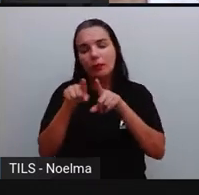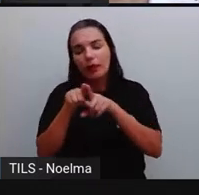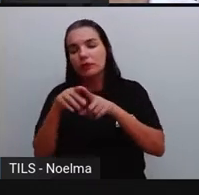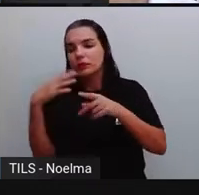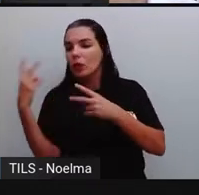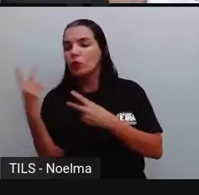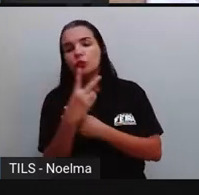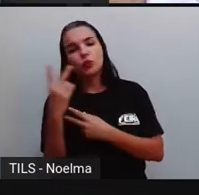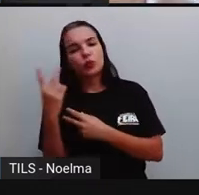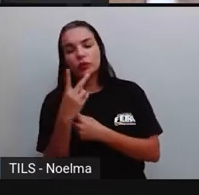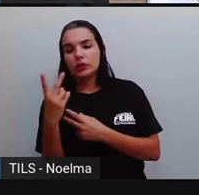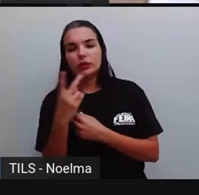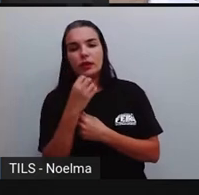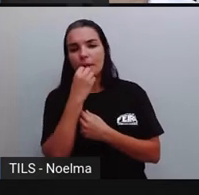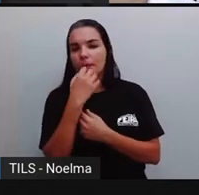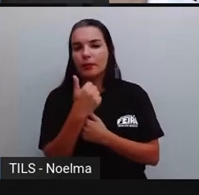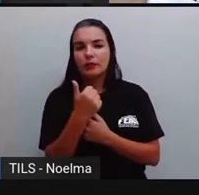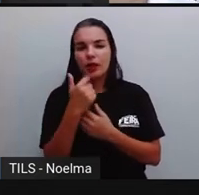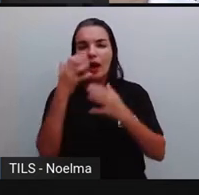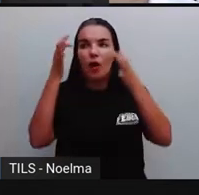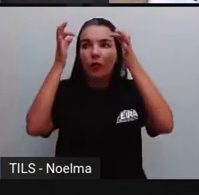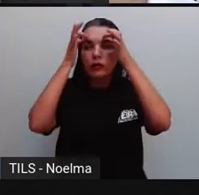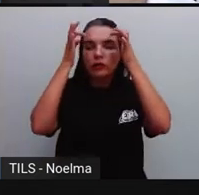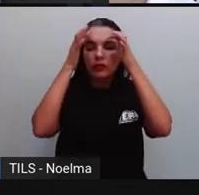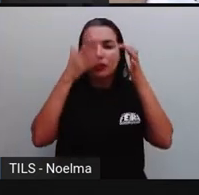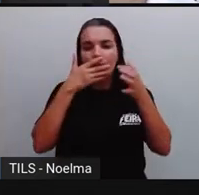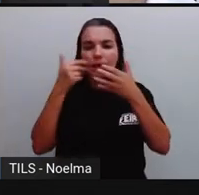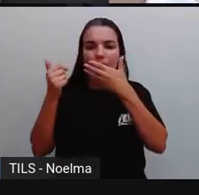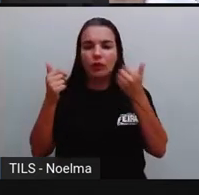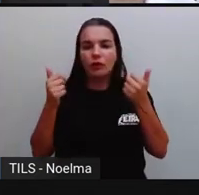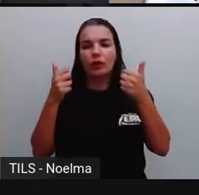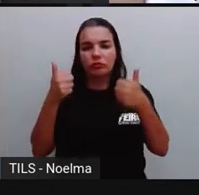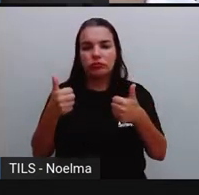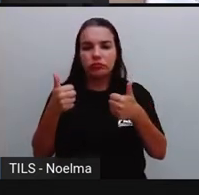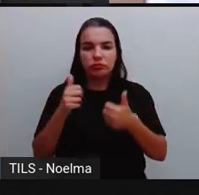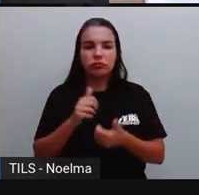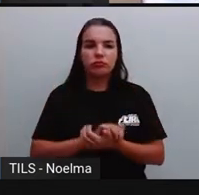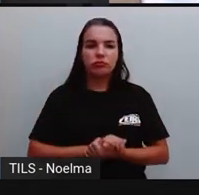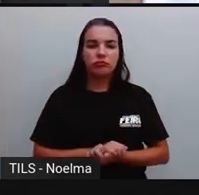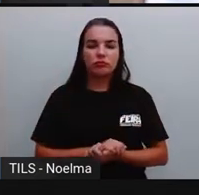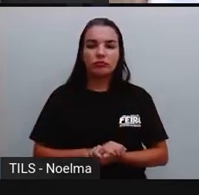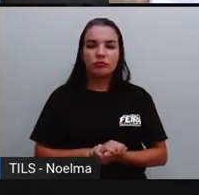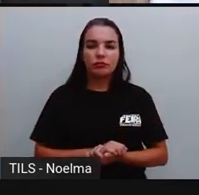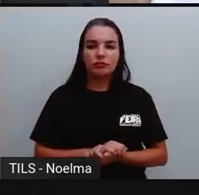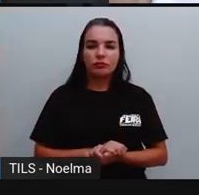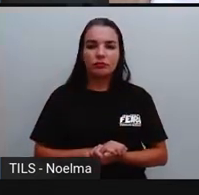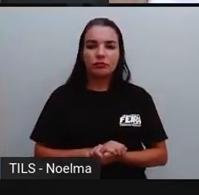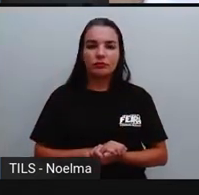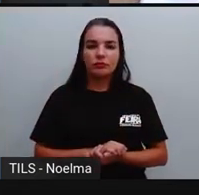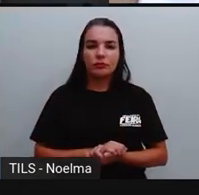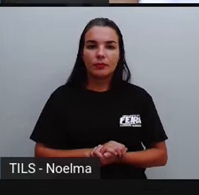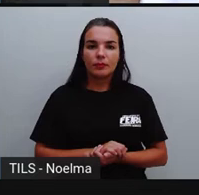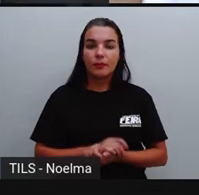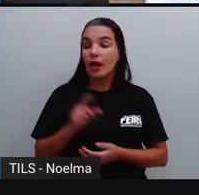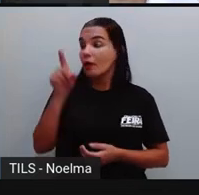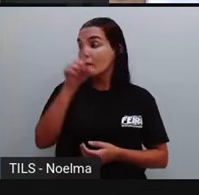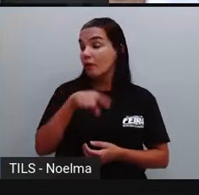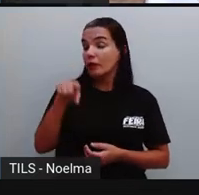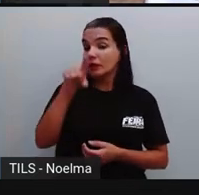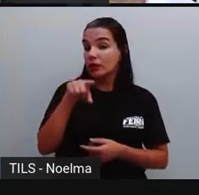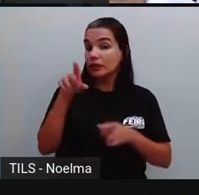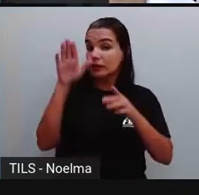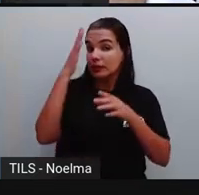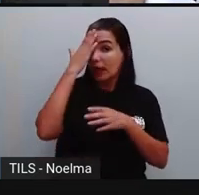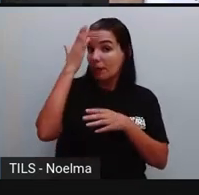para o próprio agressor. Muitos, tomam consciência do que está fazendo e param. E vocês sabiam que alguns